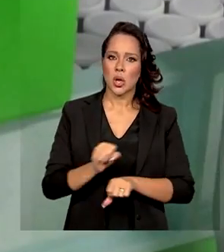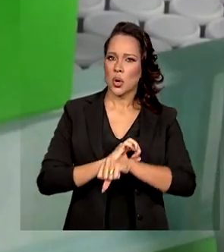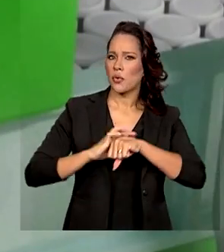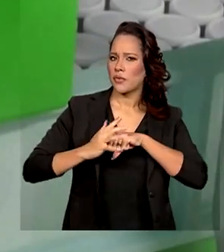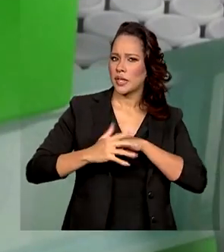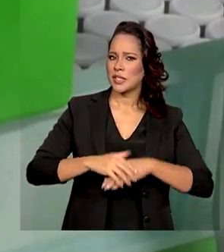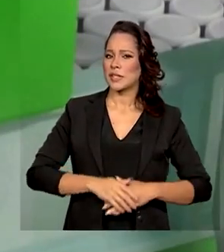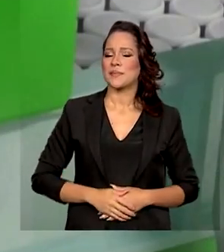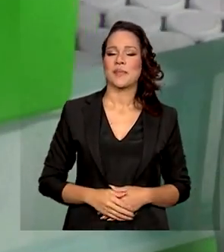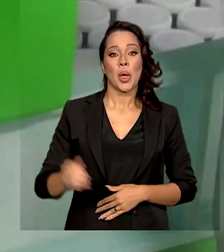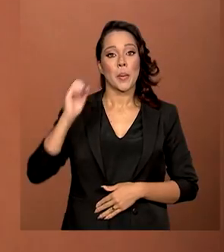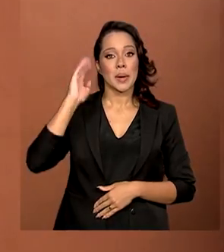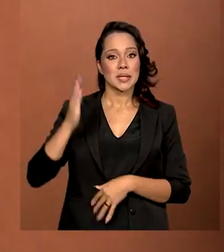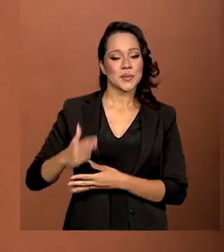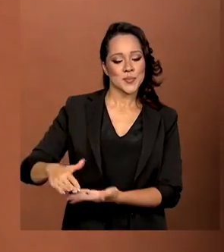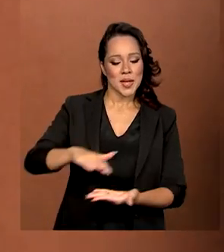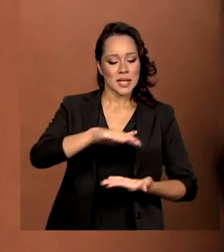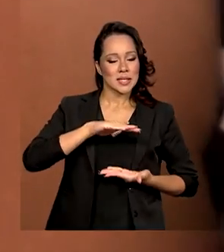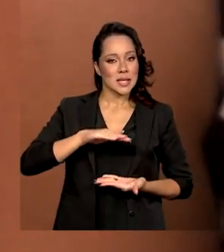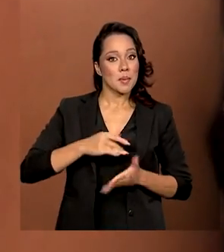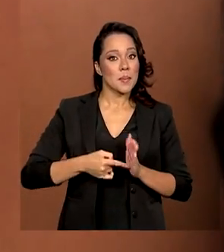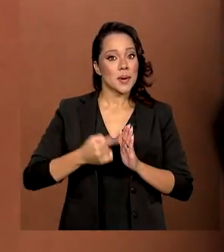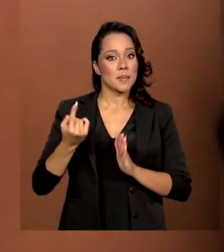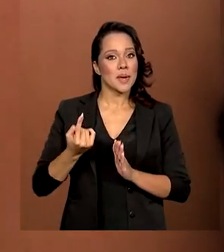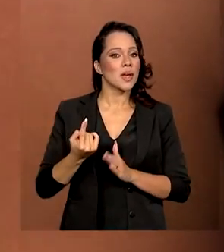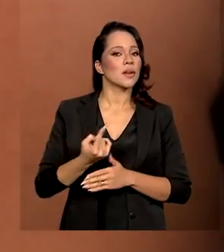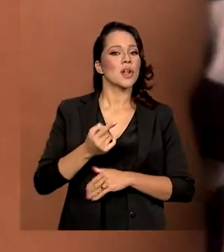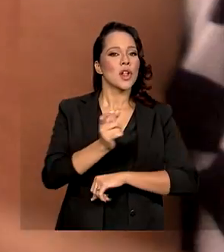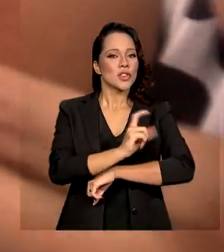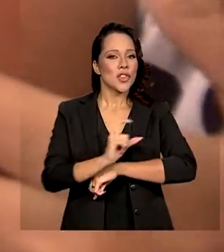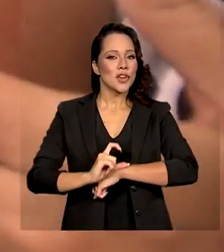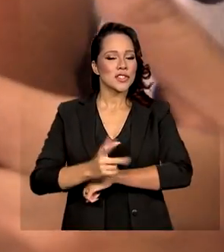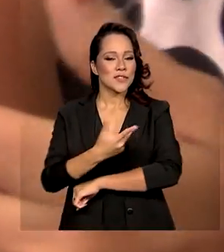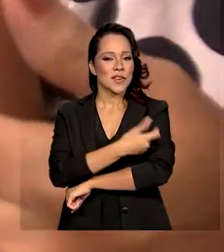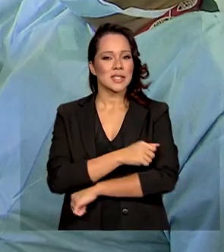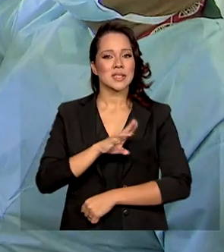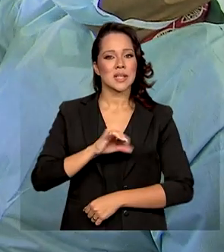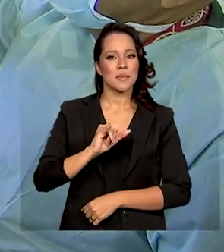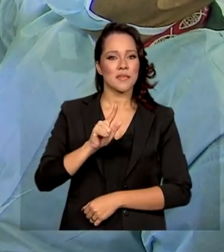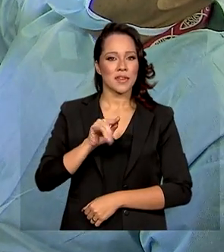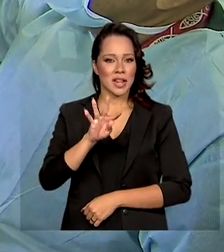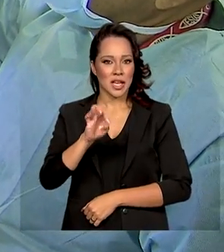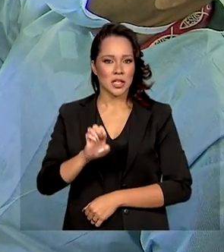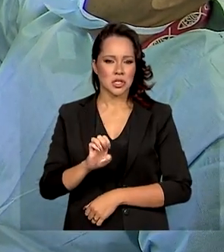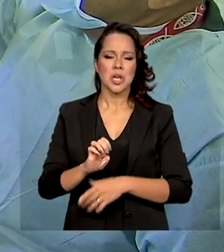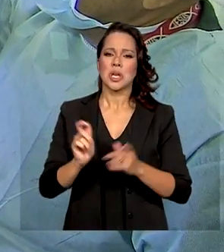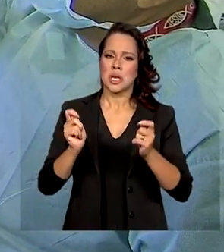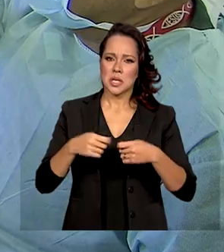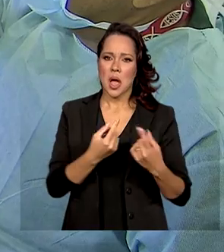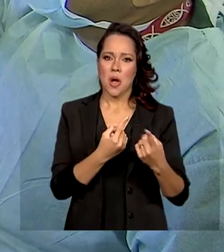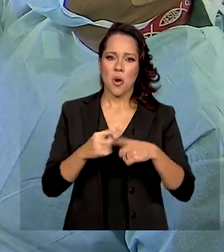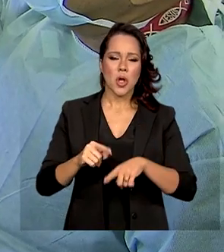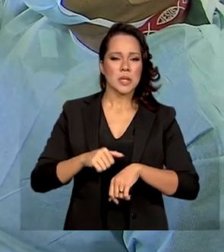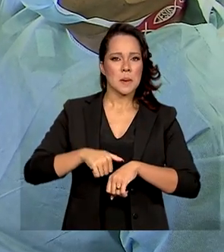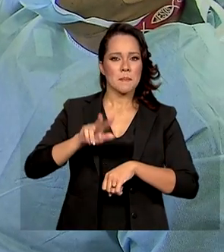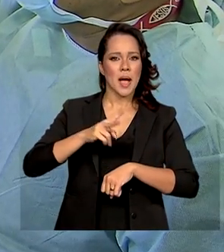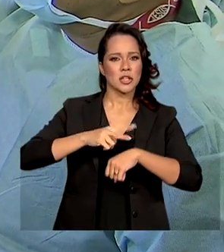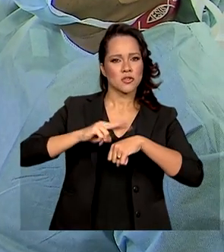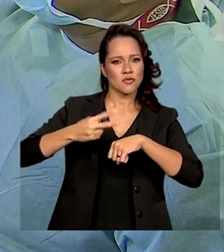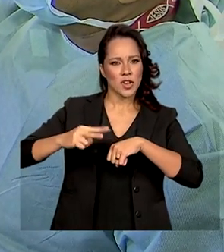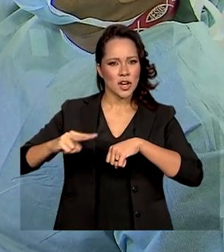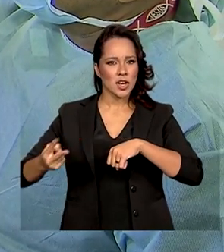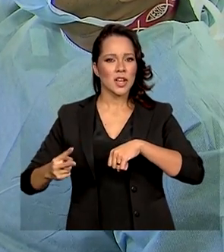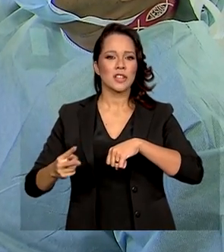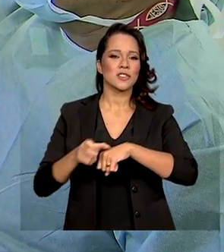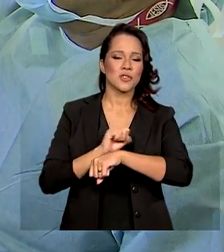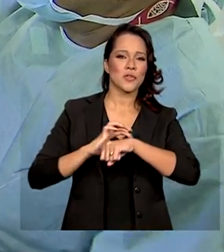-19. Brasil recebe primeiro lote de doses de vacinas bivalentes, eficazes contra mais de uma